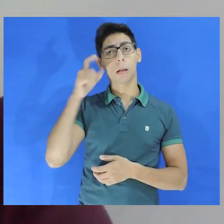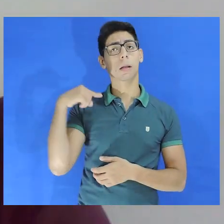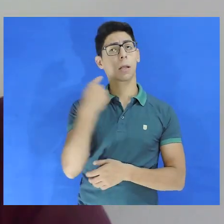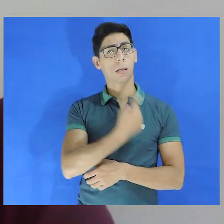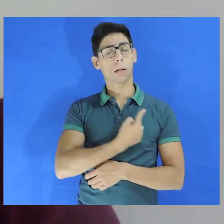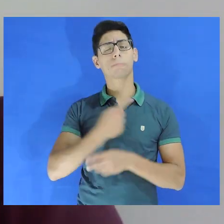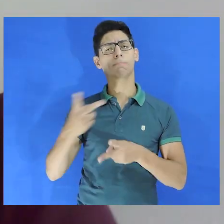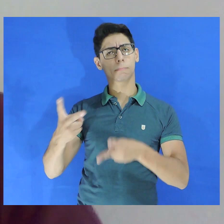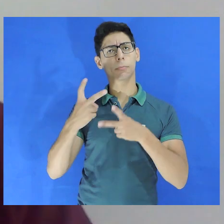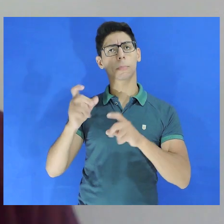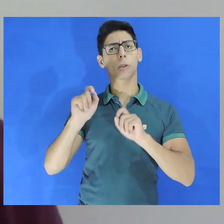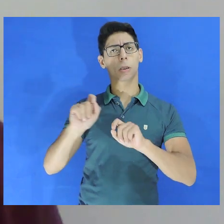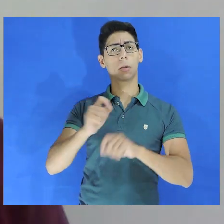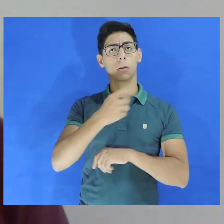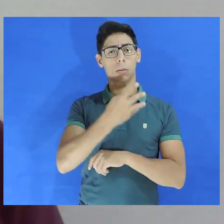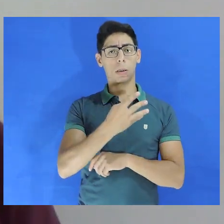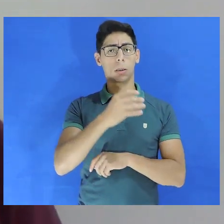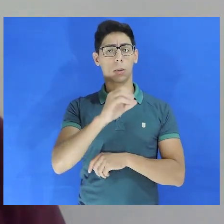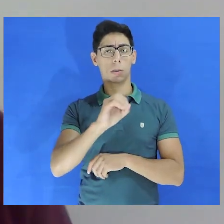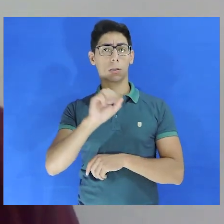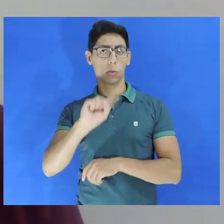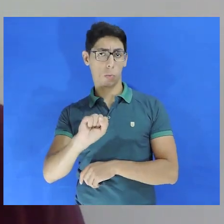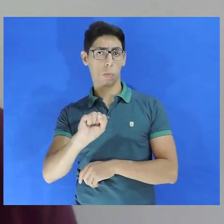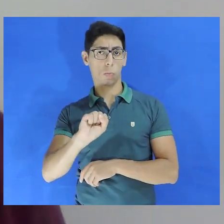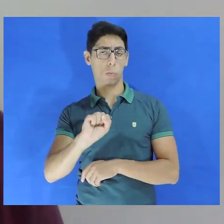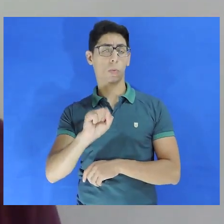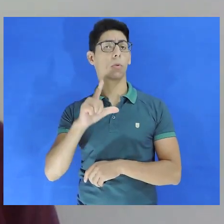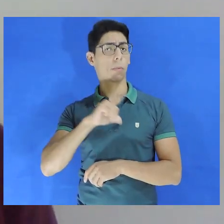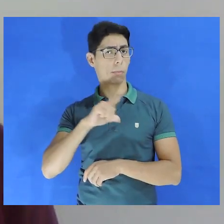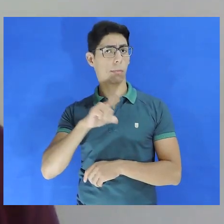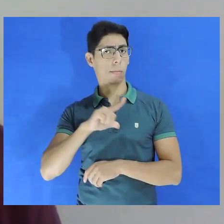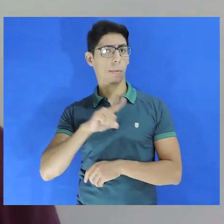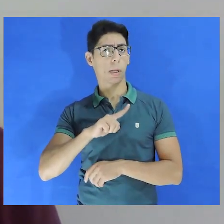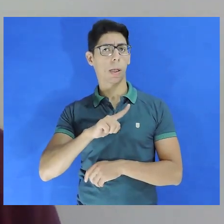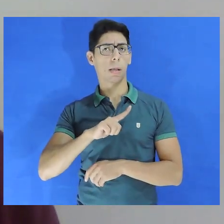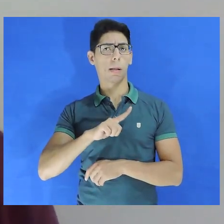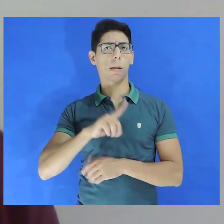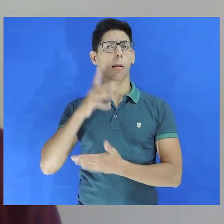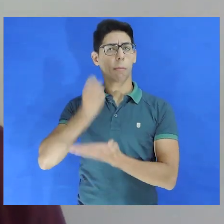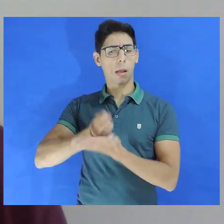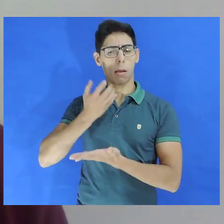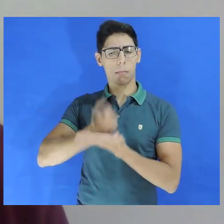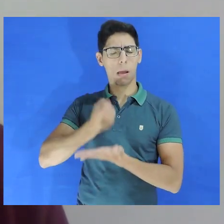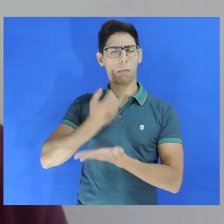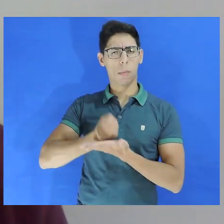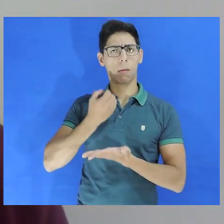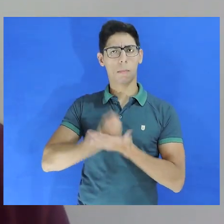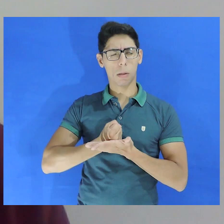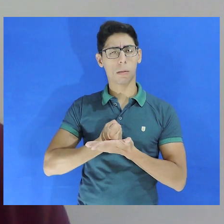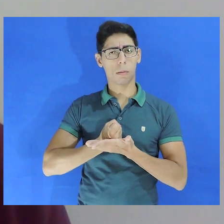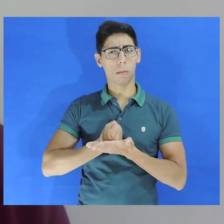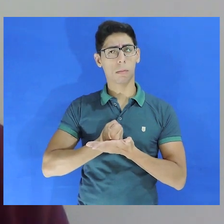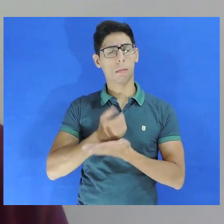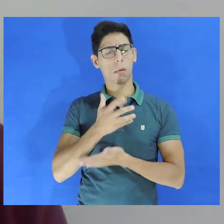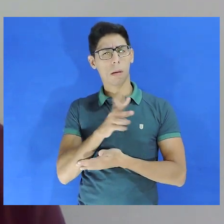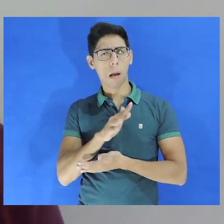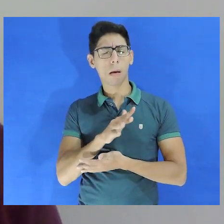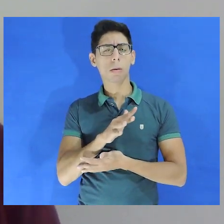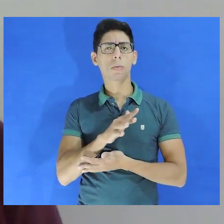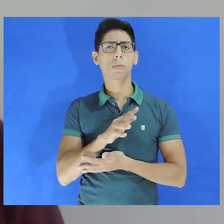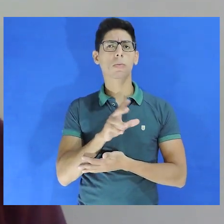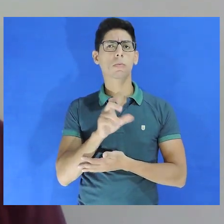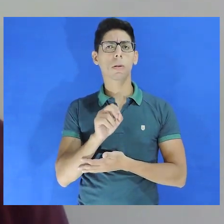Interessante também que percebemos que dos 408 causas de tortura ativo no banco de dados da Pastoral Carcerária,